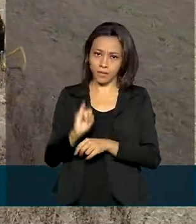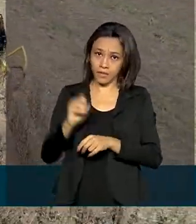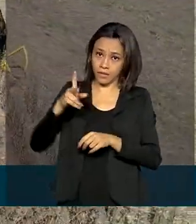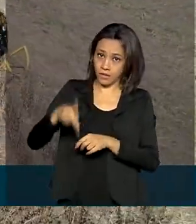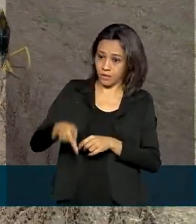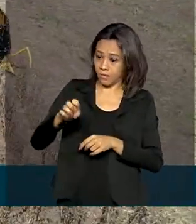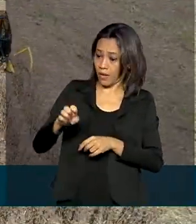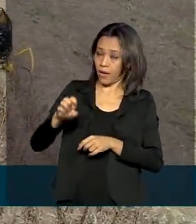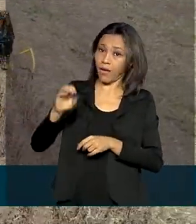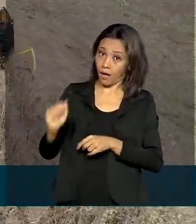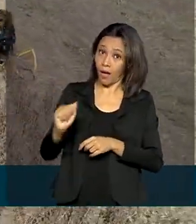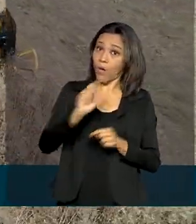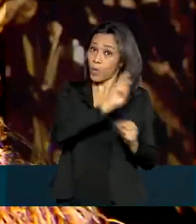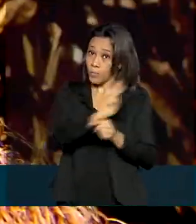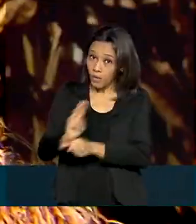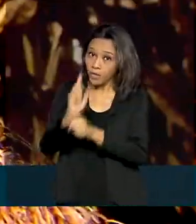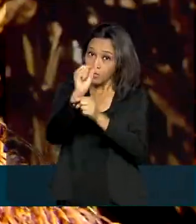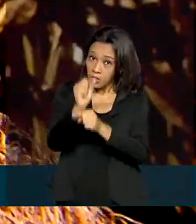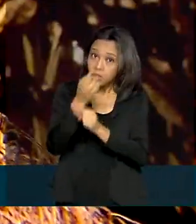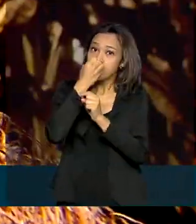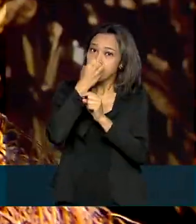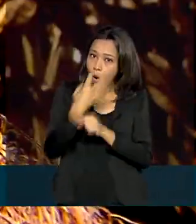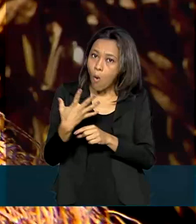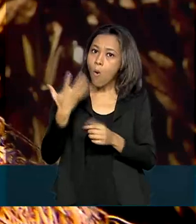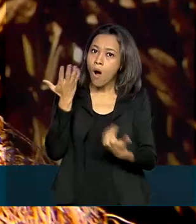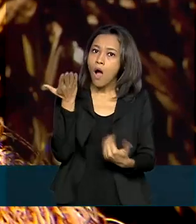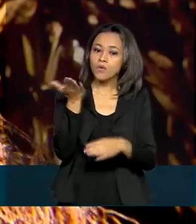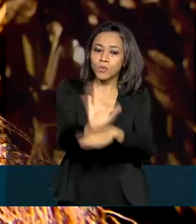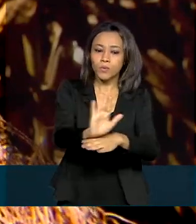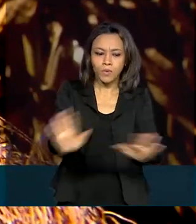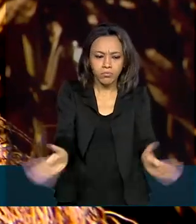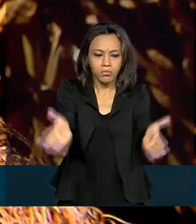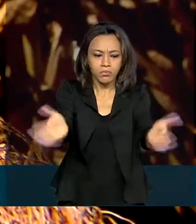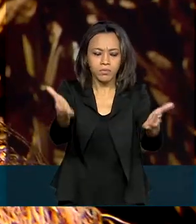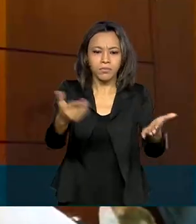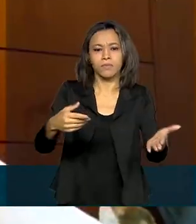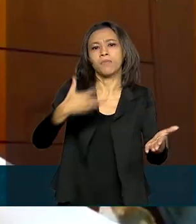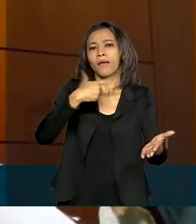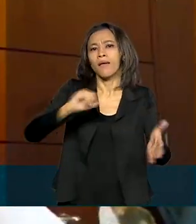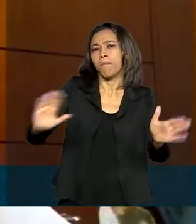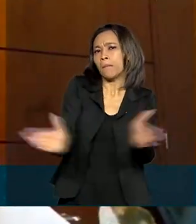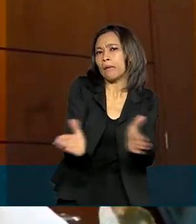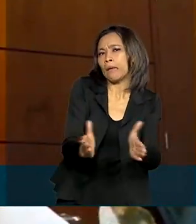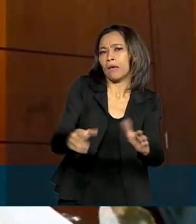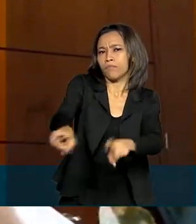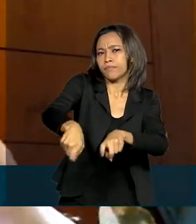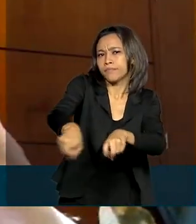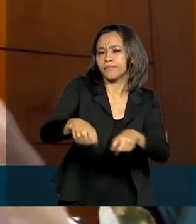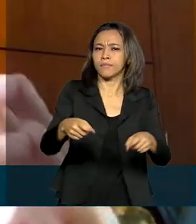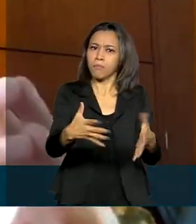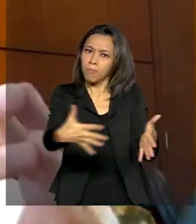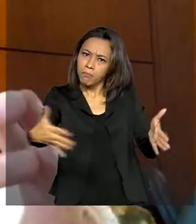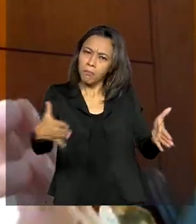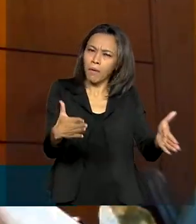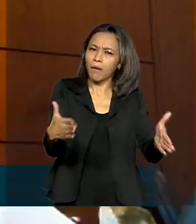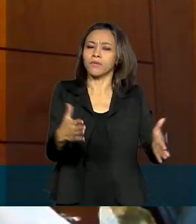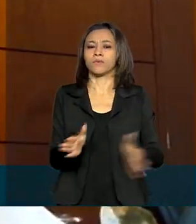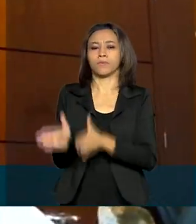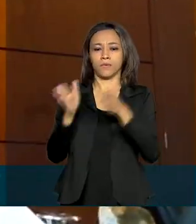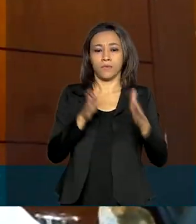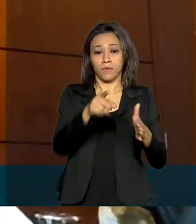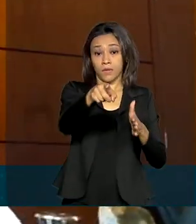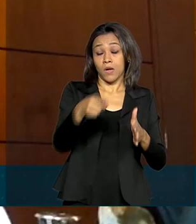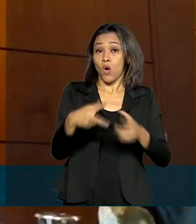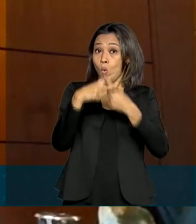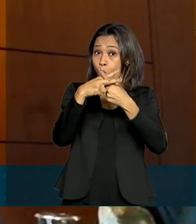favorável para a próxima safra, especialmente para o pequeno e médio produtor. O ajuste da política fiscal